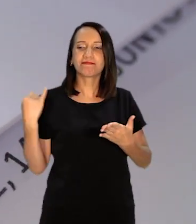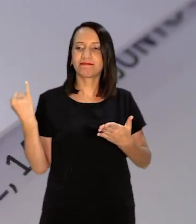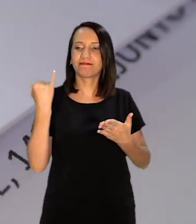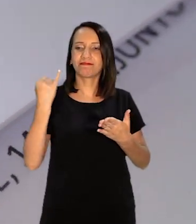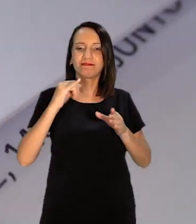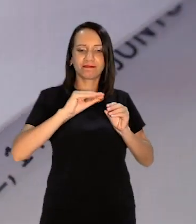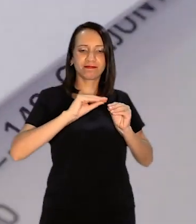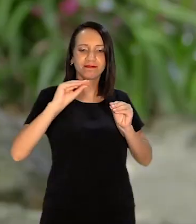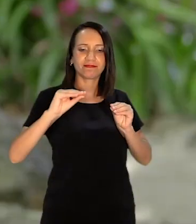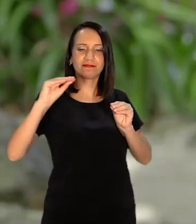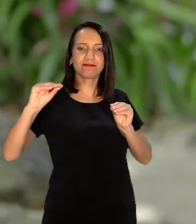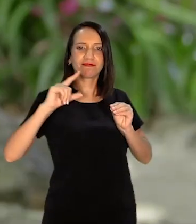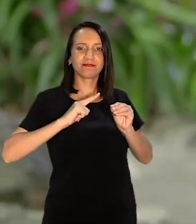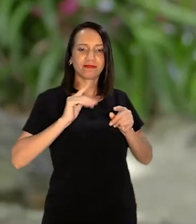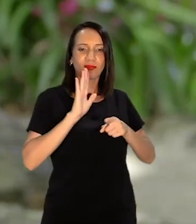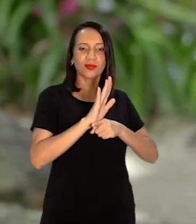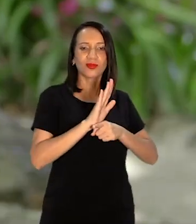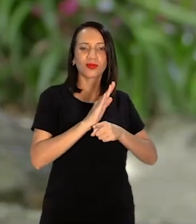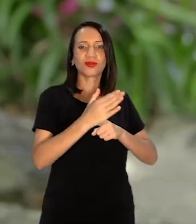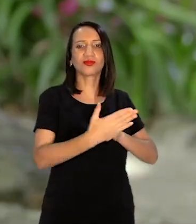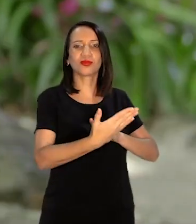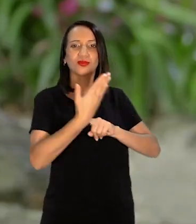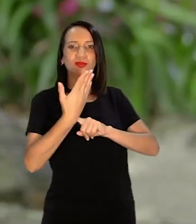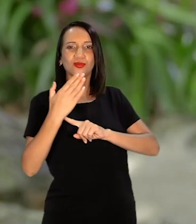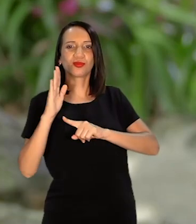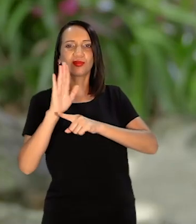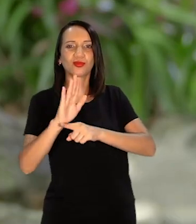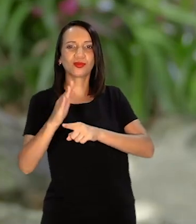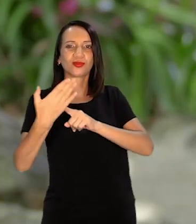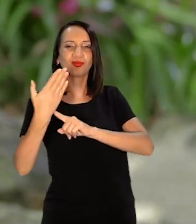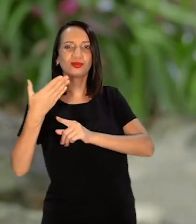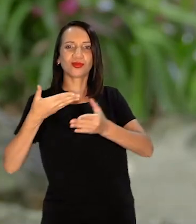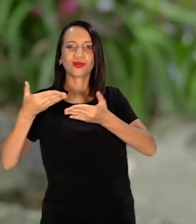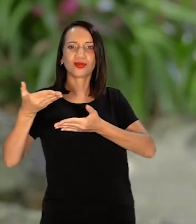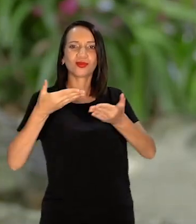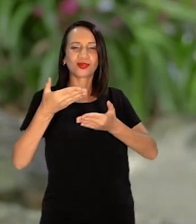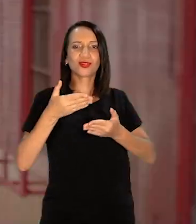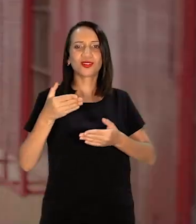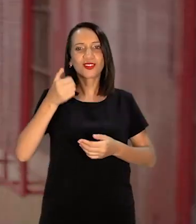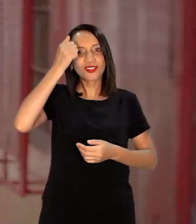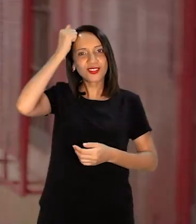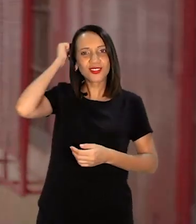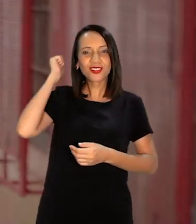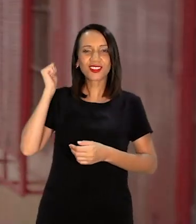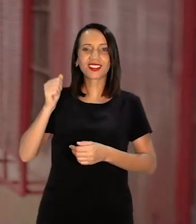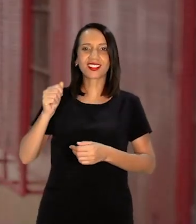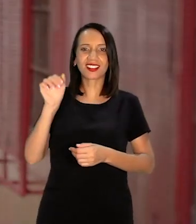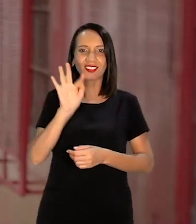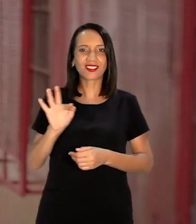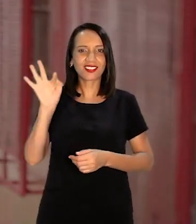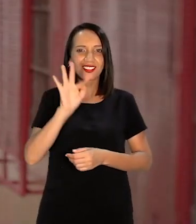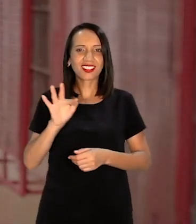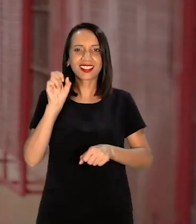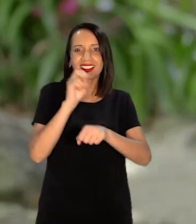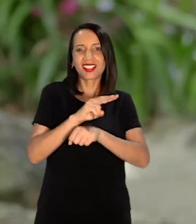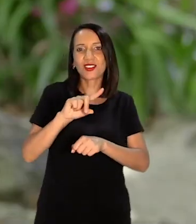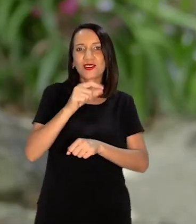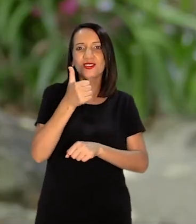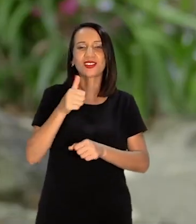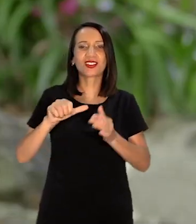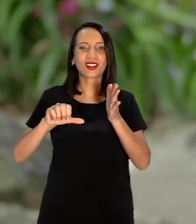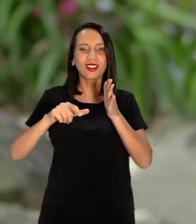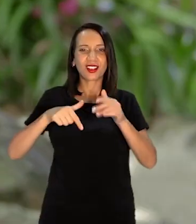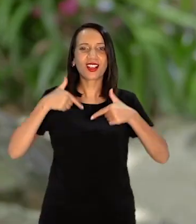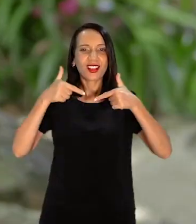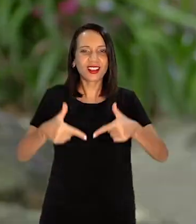gente Manter isso vivo Porque o vestibular É só uma das lutas Quando você entra Para a universidade Você tem mais diversos Abre um